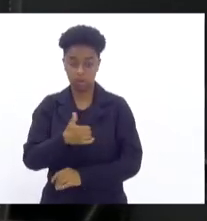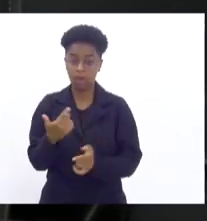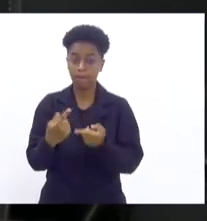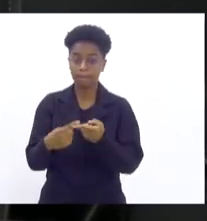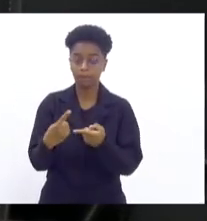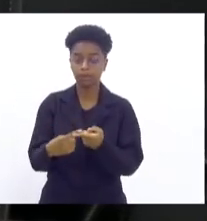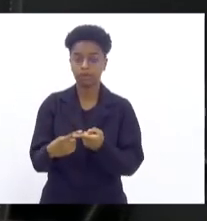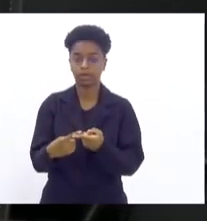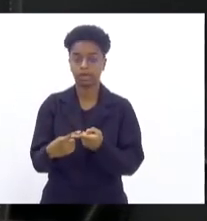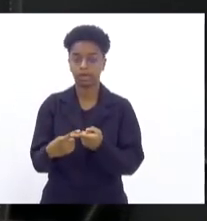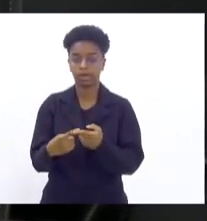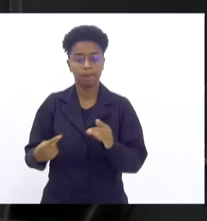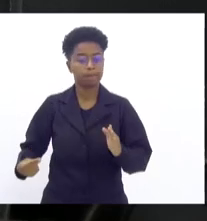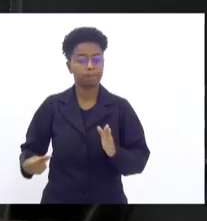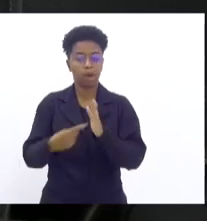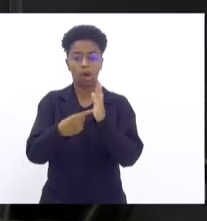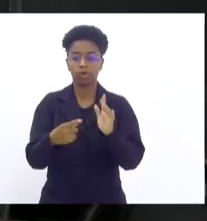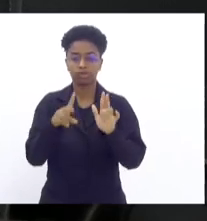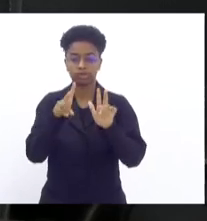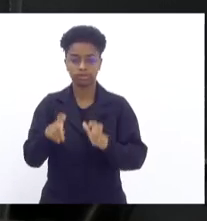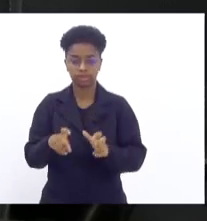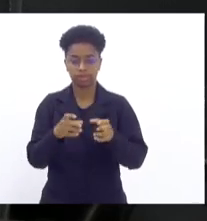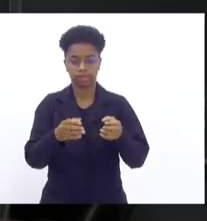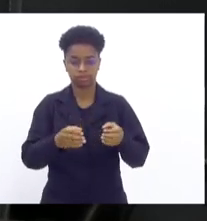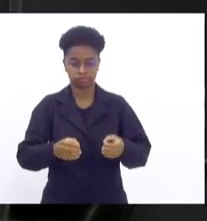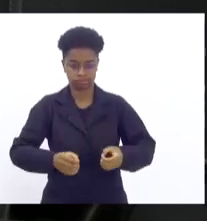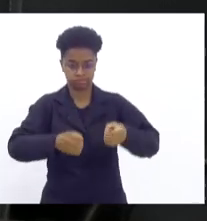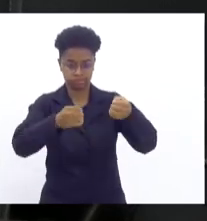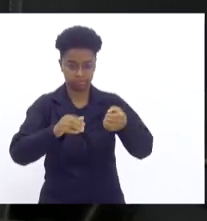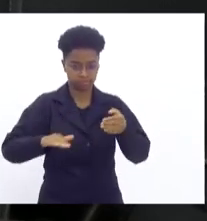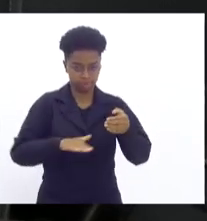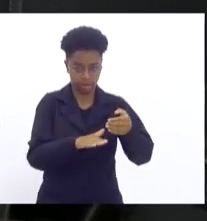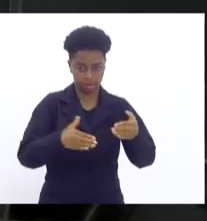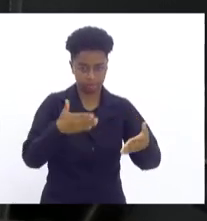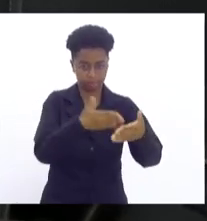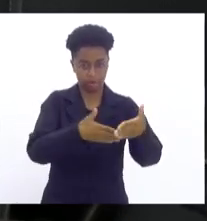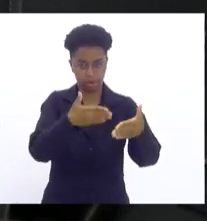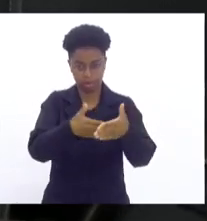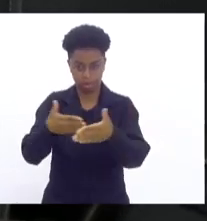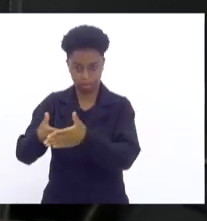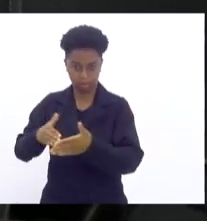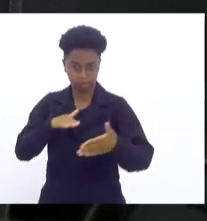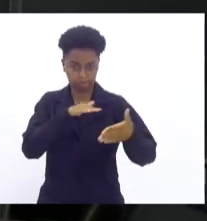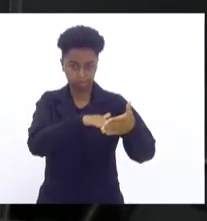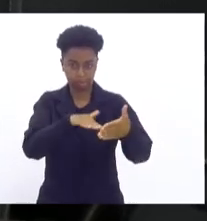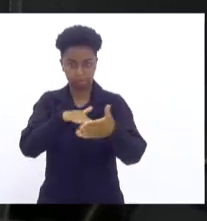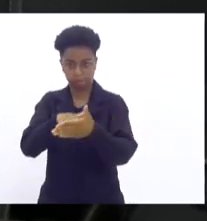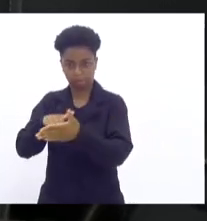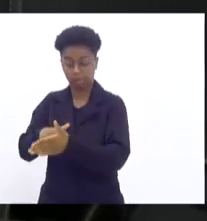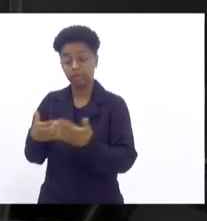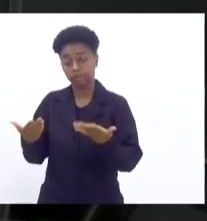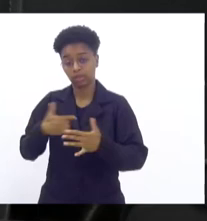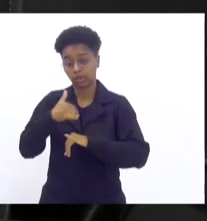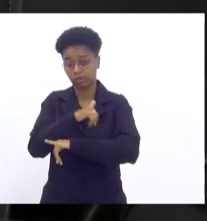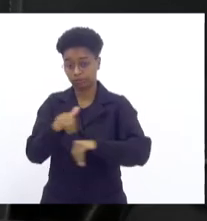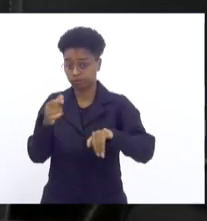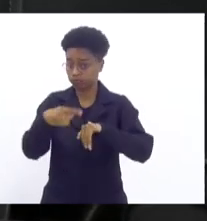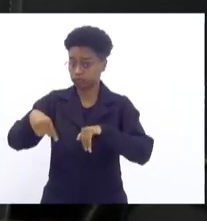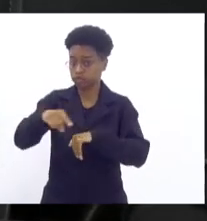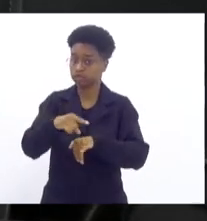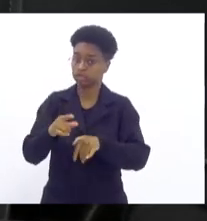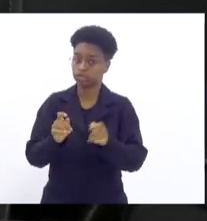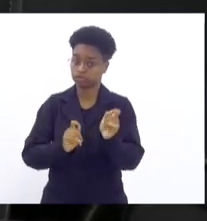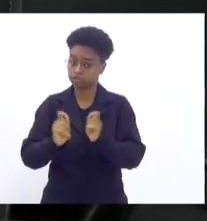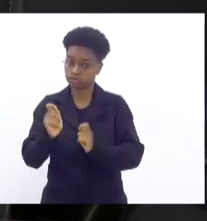estava denunciando a questão da barricada que estava avançando. Então eu falo muito para os senhores que me comandam, estão à frente,